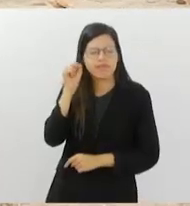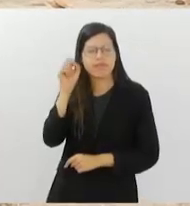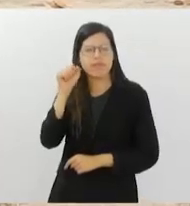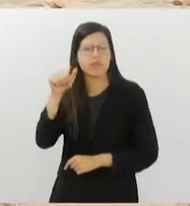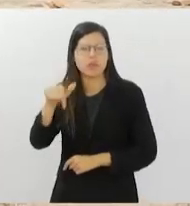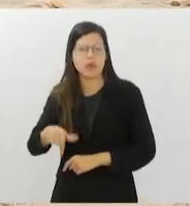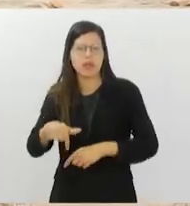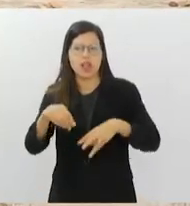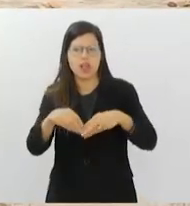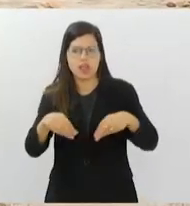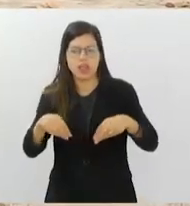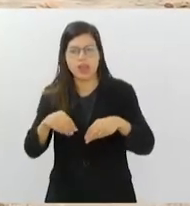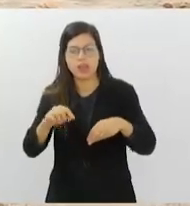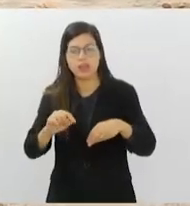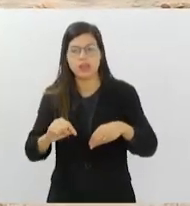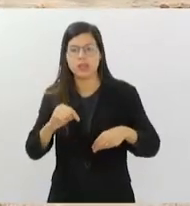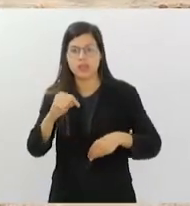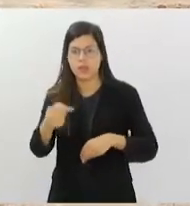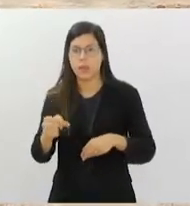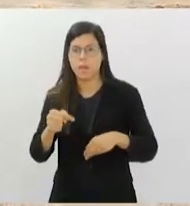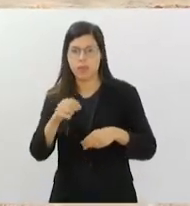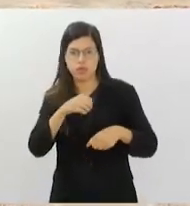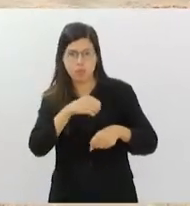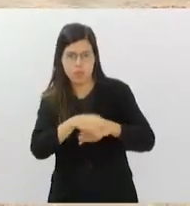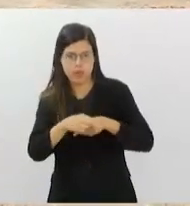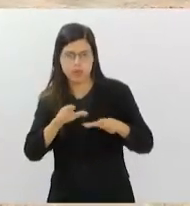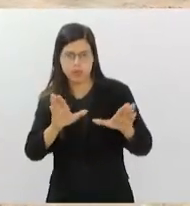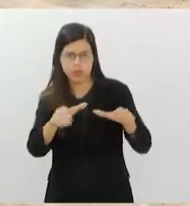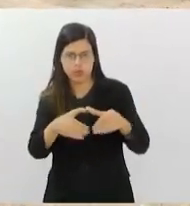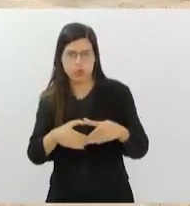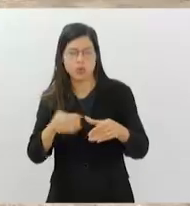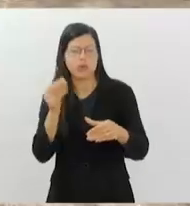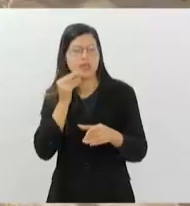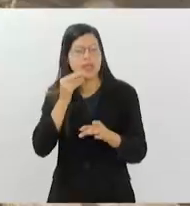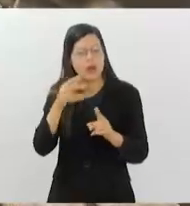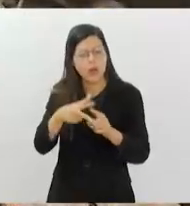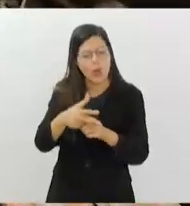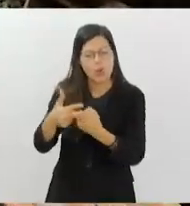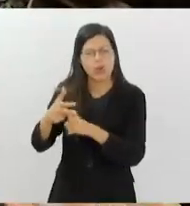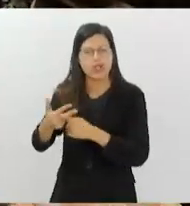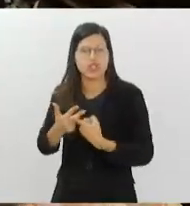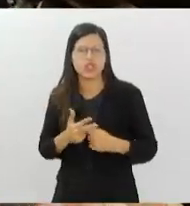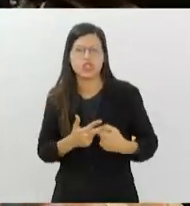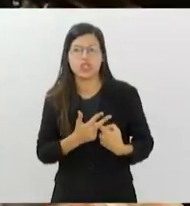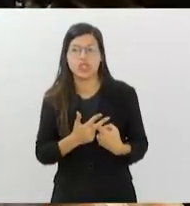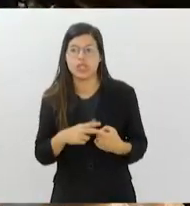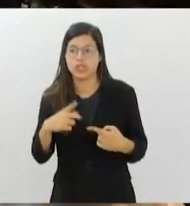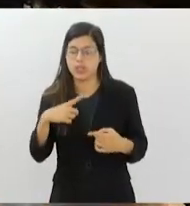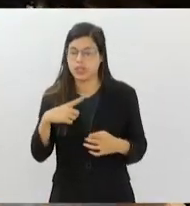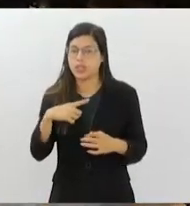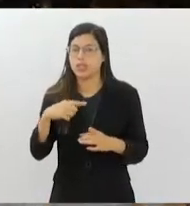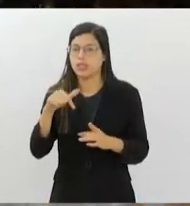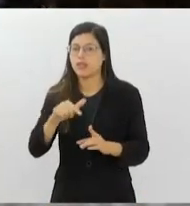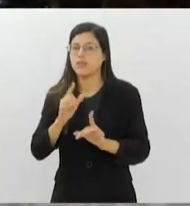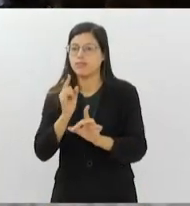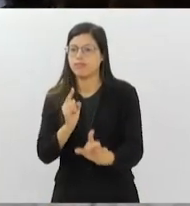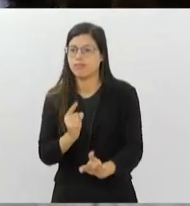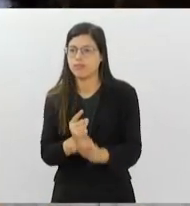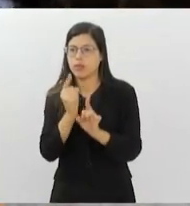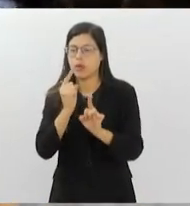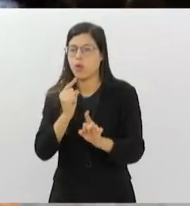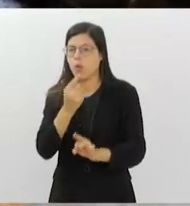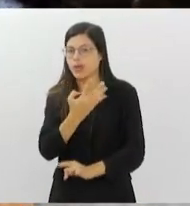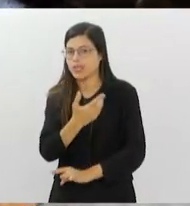posteriormente, para os times operacionais atuarem no concerto. Nesta região, houve identificação e reparo de 420